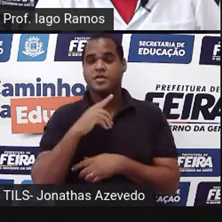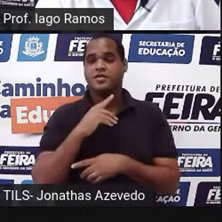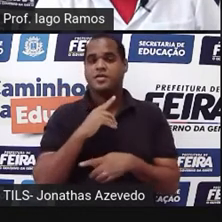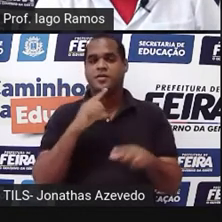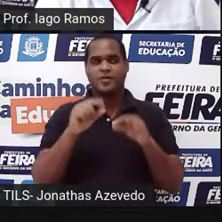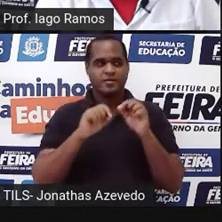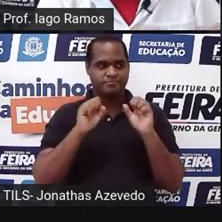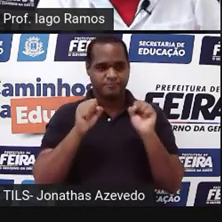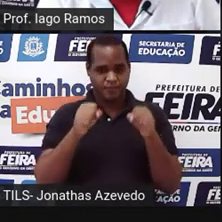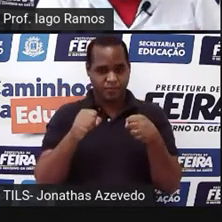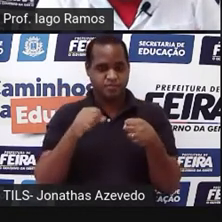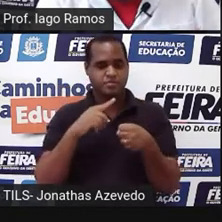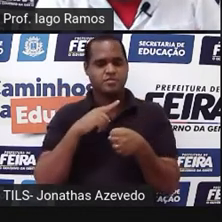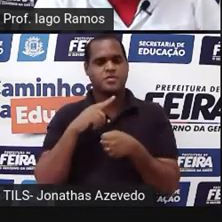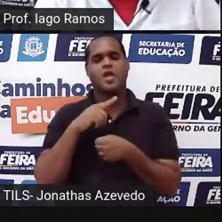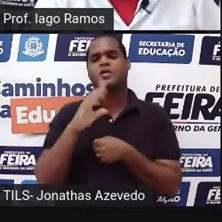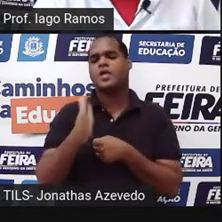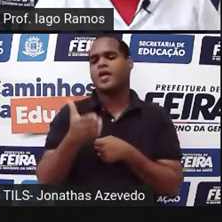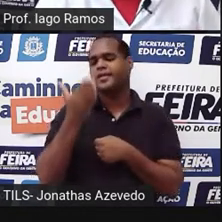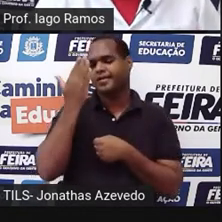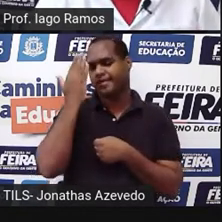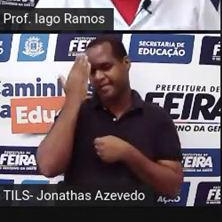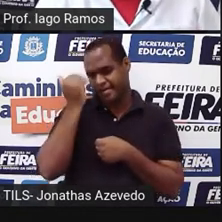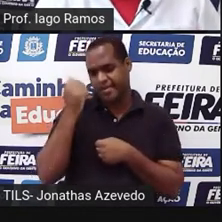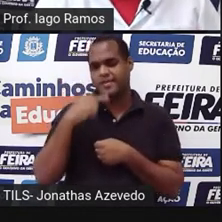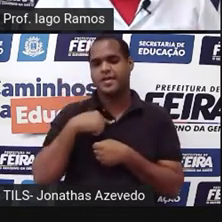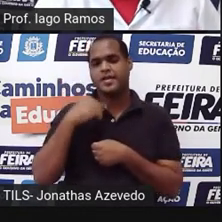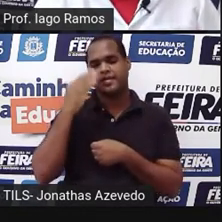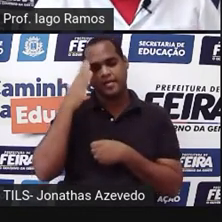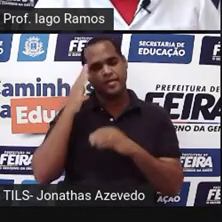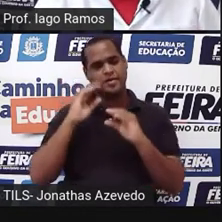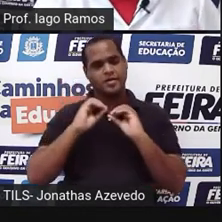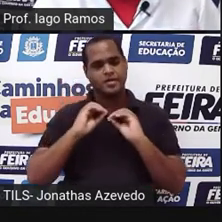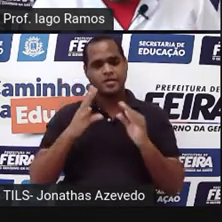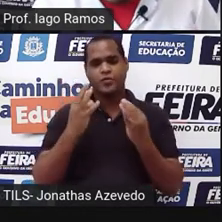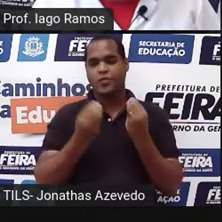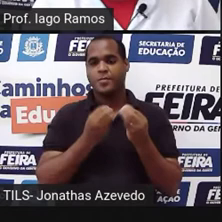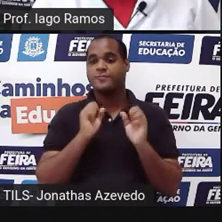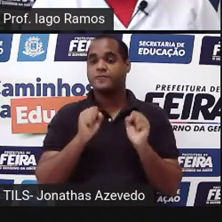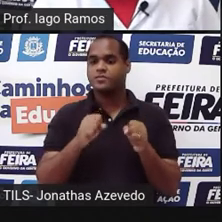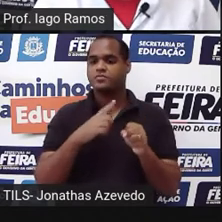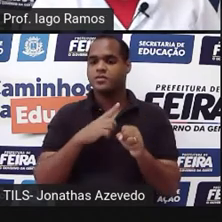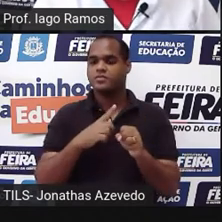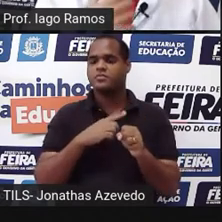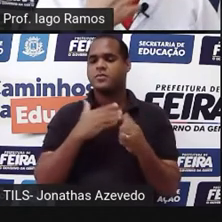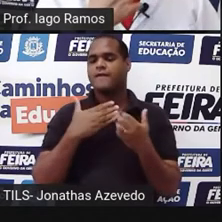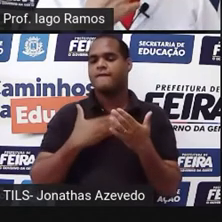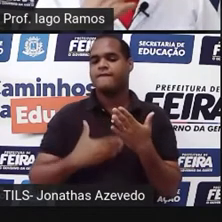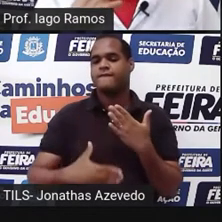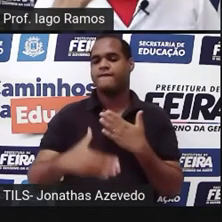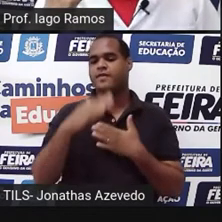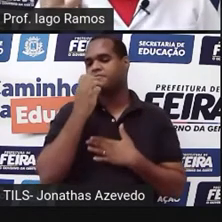estudar. A gente já entendeu o que é que a gente vai estudar. É partindo daí. Tá bom?